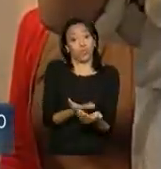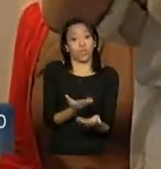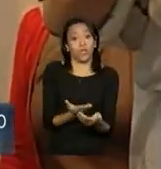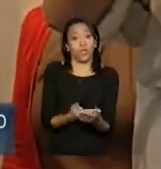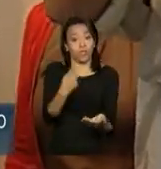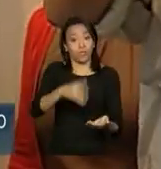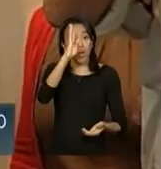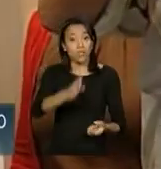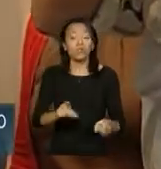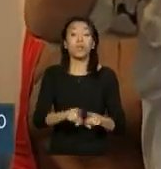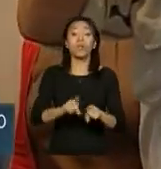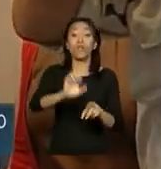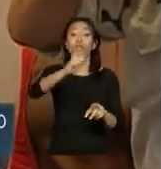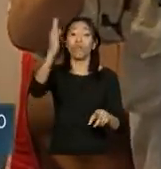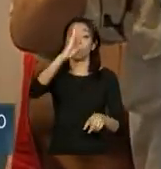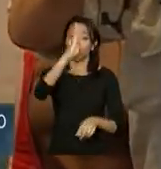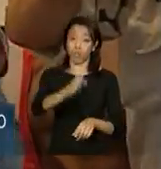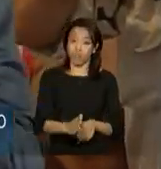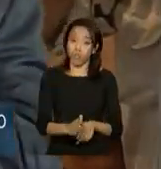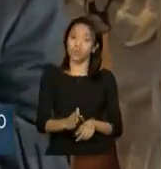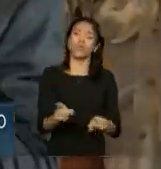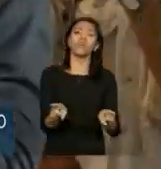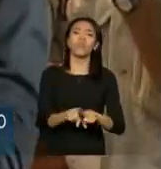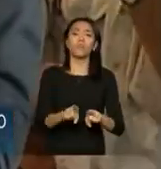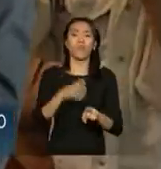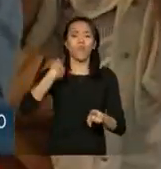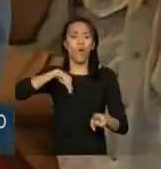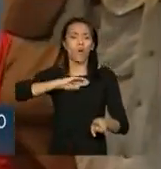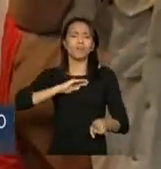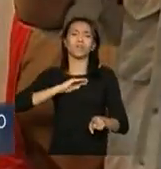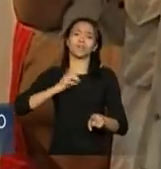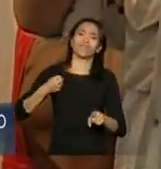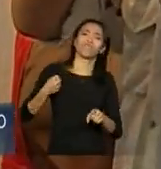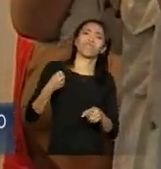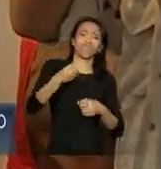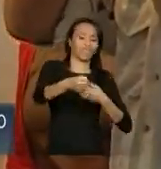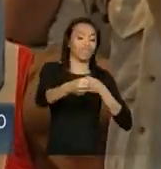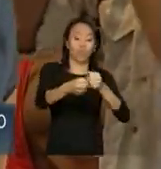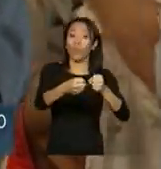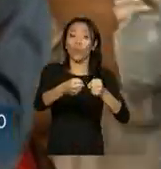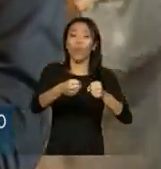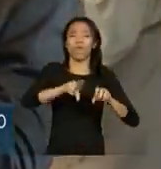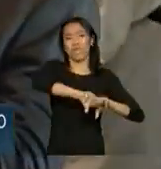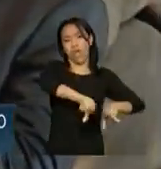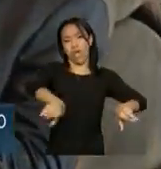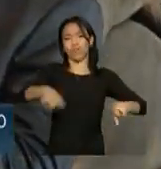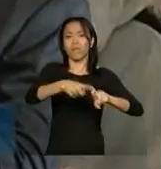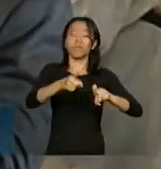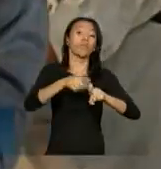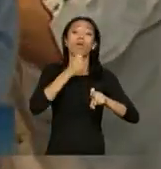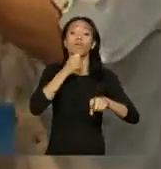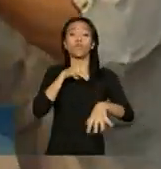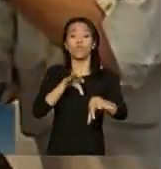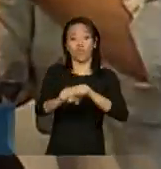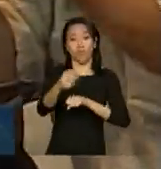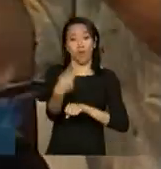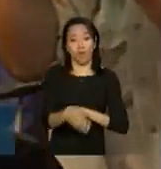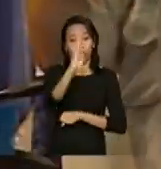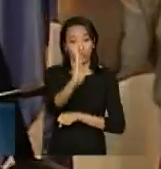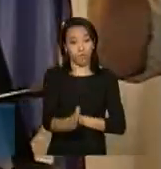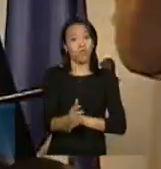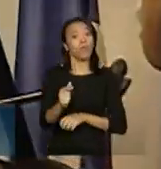estudantes internacionais, levávamos vários médicos que não tinham se formado no Brasil, que